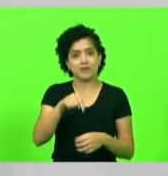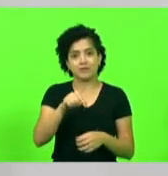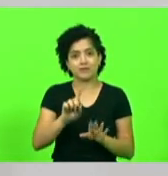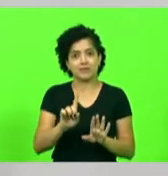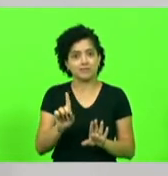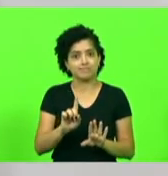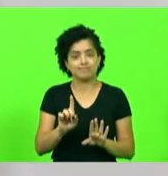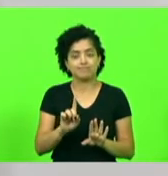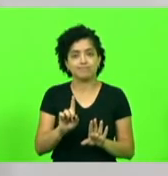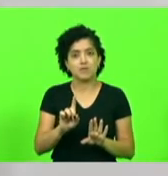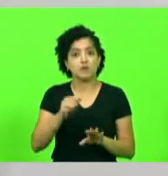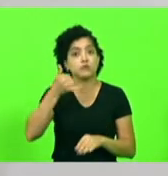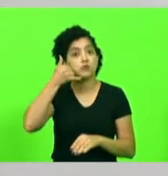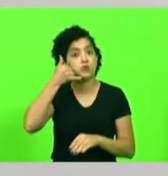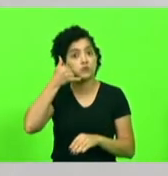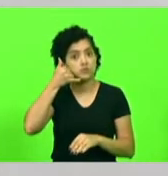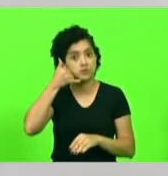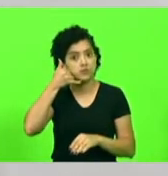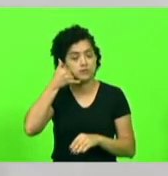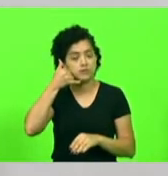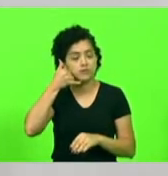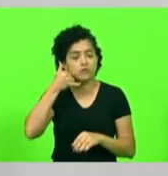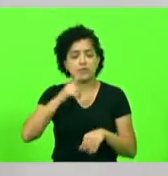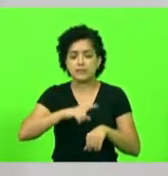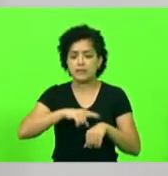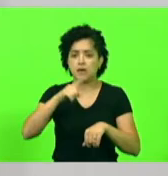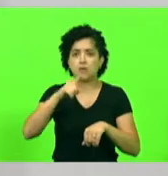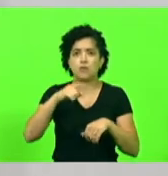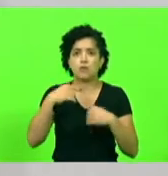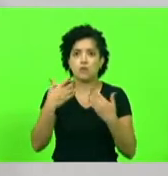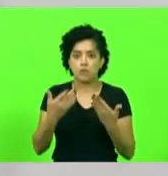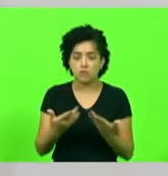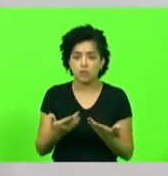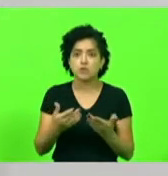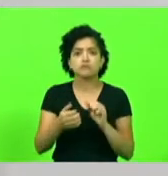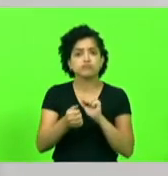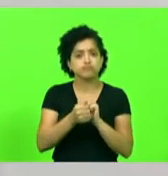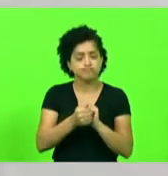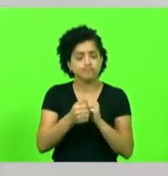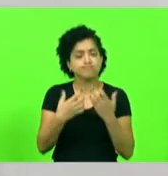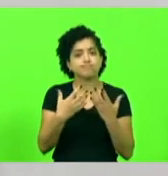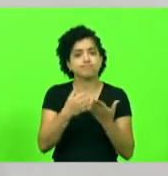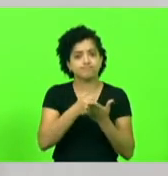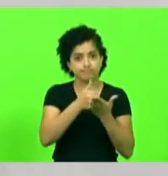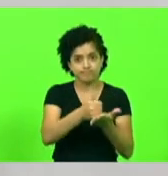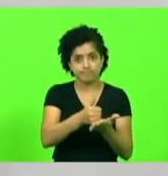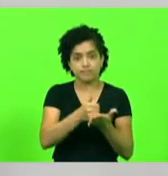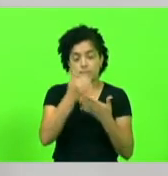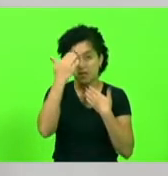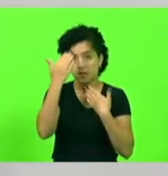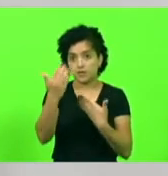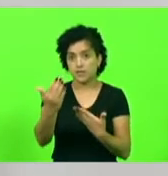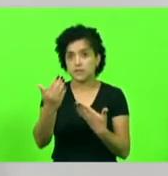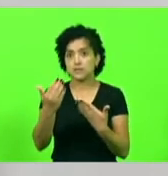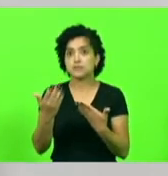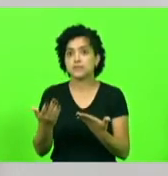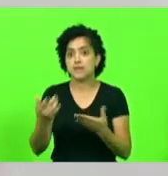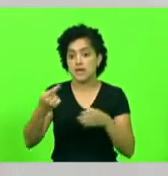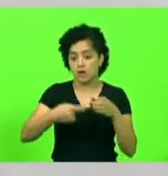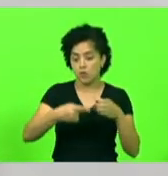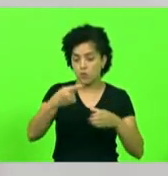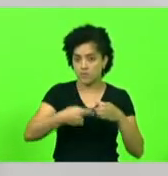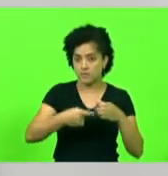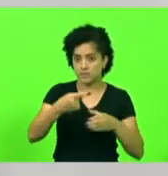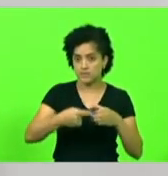Zucchi, fiz o contato às deputadas na hora, Lu, Faaz, estamos juntos. Mas agradecer também à Comissão de